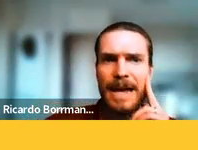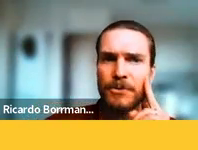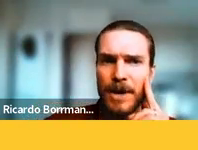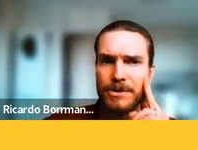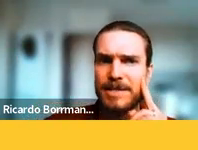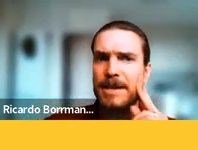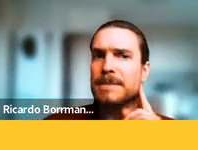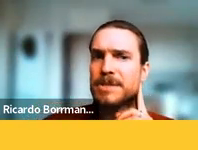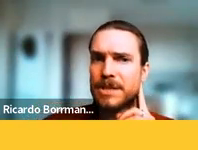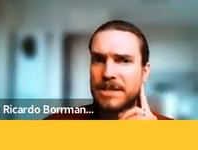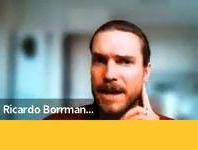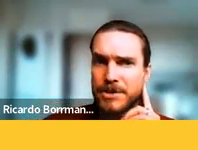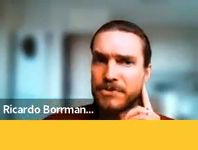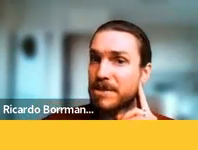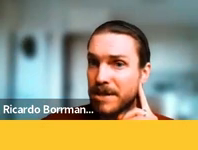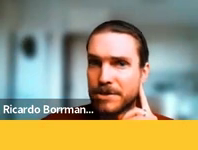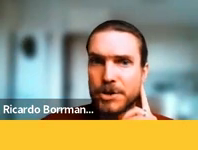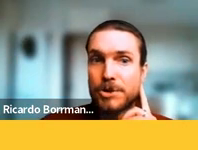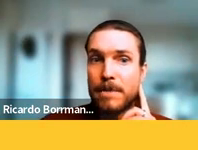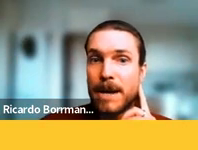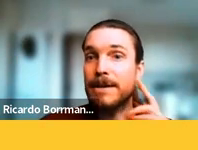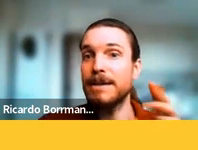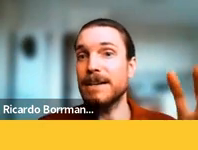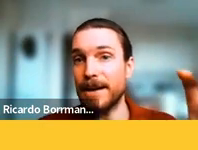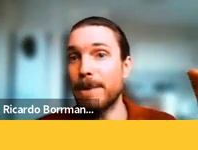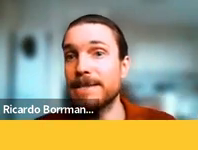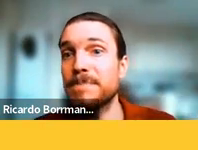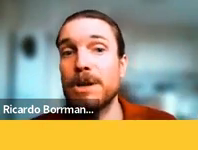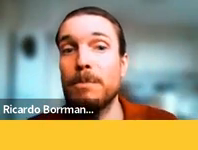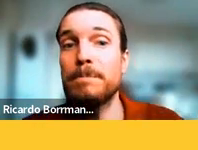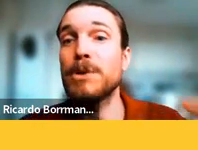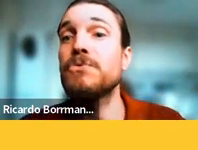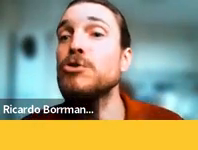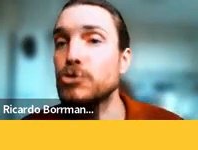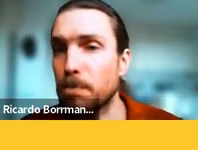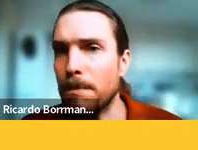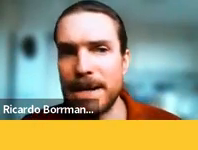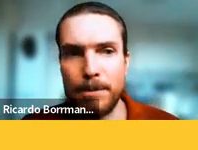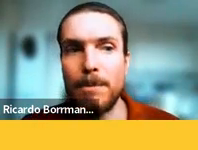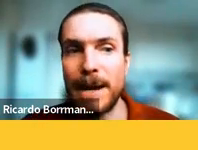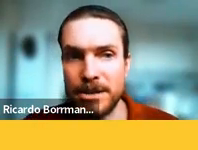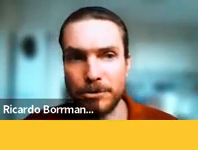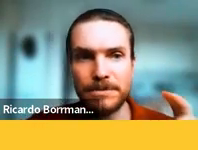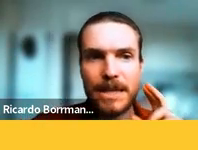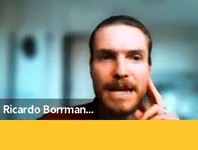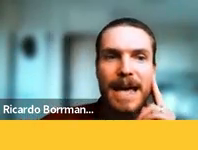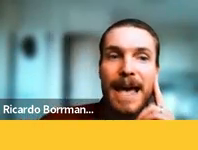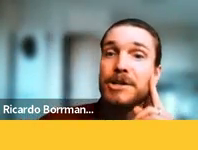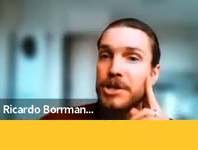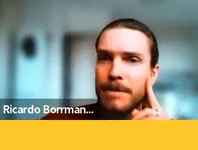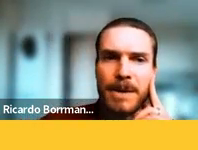Essa influência, essa recepção das ideias francesas que eu chamei uma recepção pelo filtro pombalino,